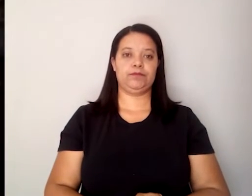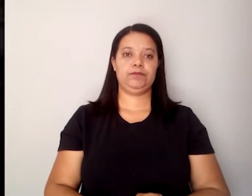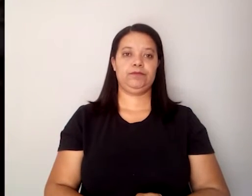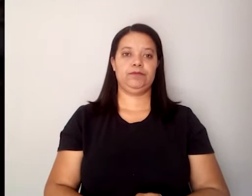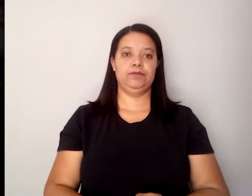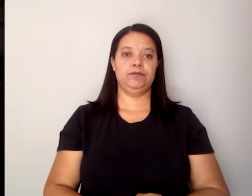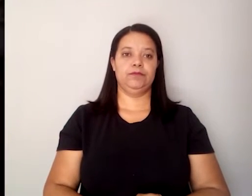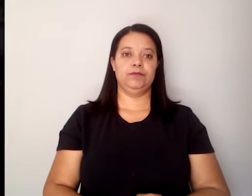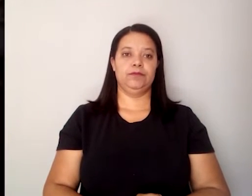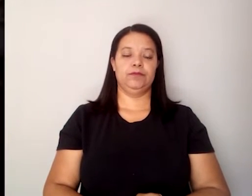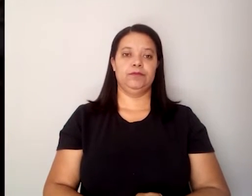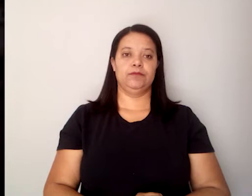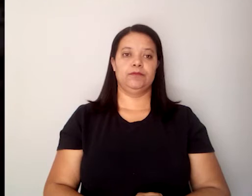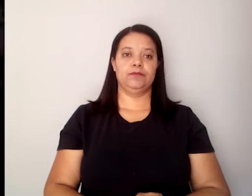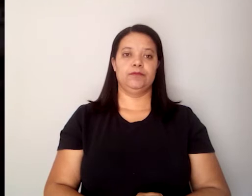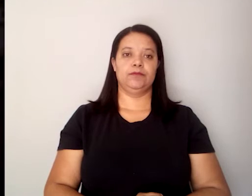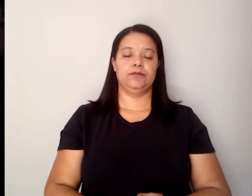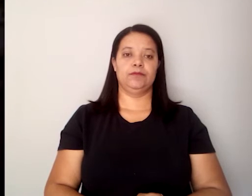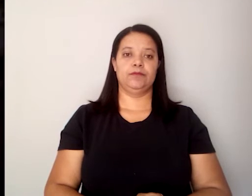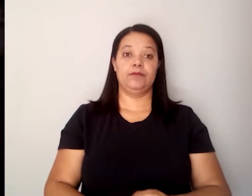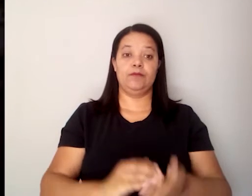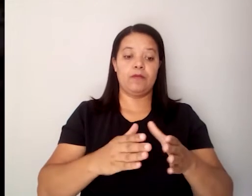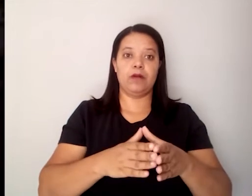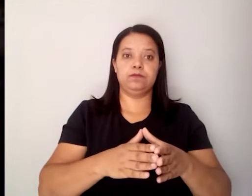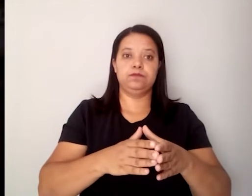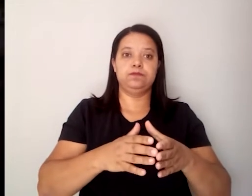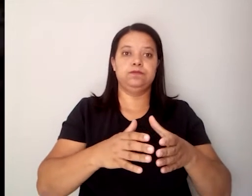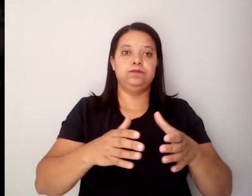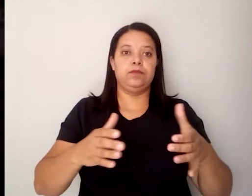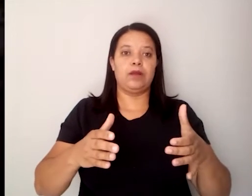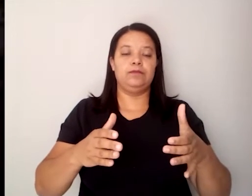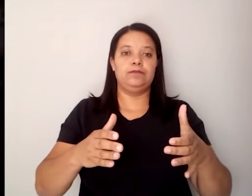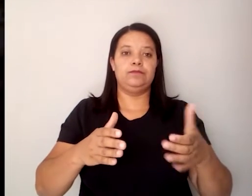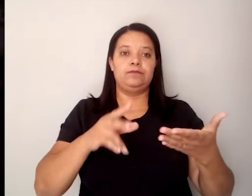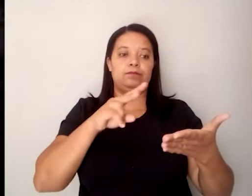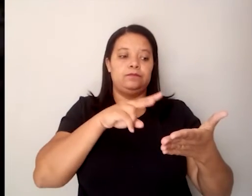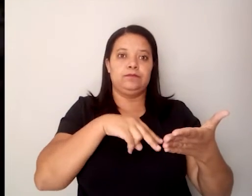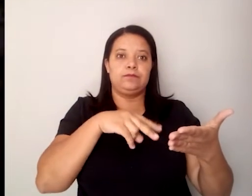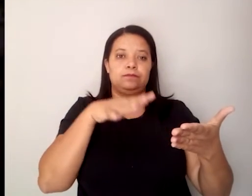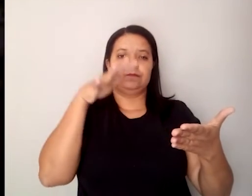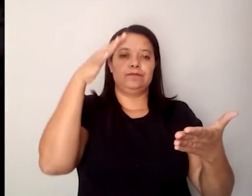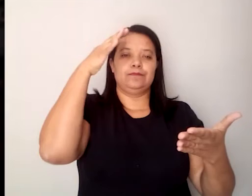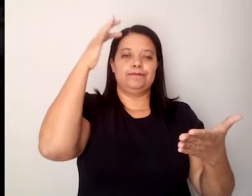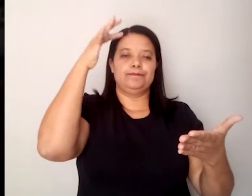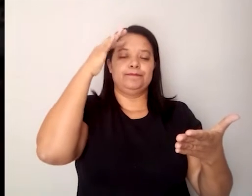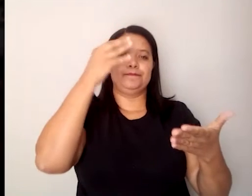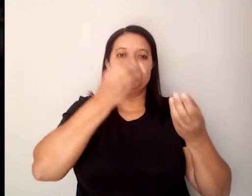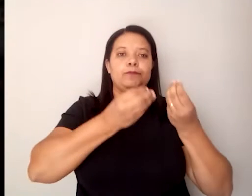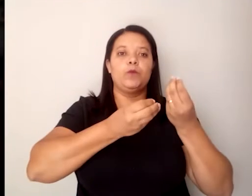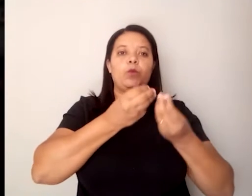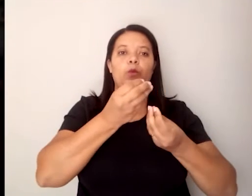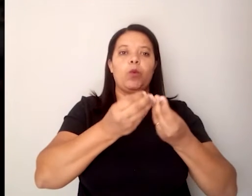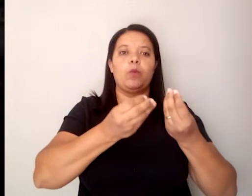Uma ampliação da própria paisagem do leitor, uma sobreposição